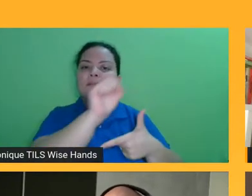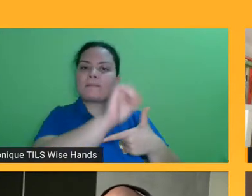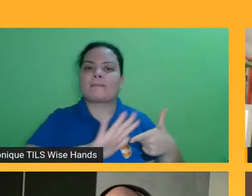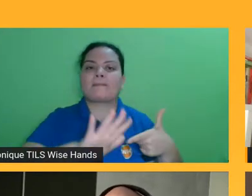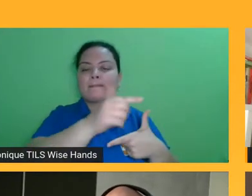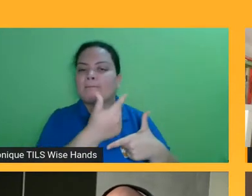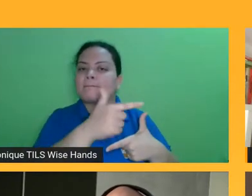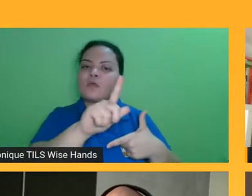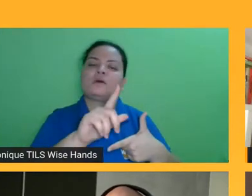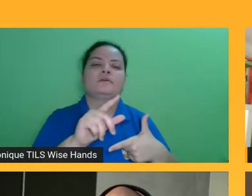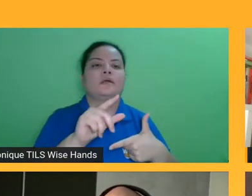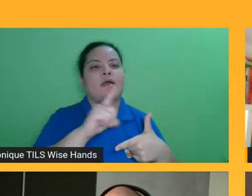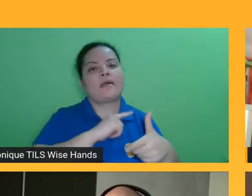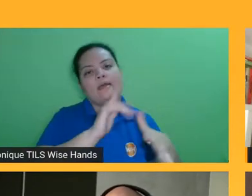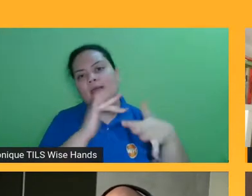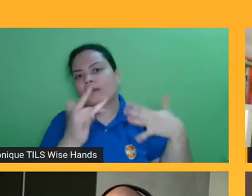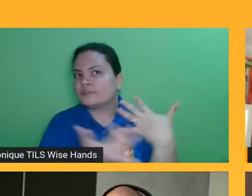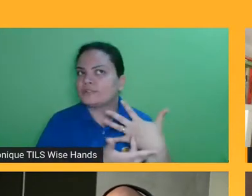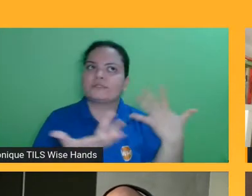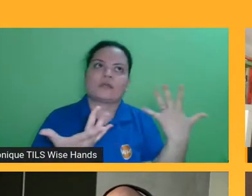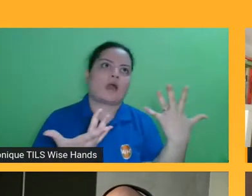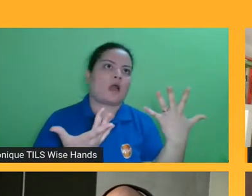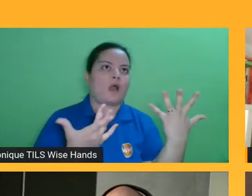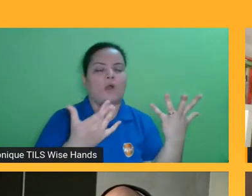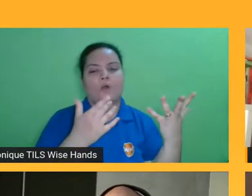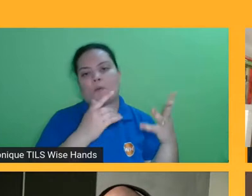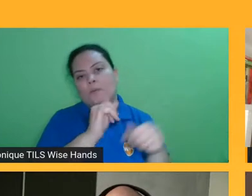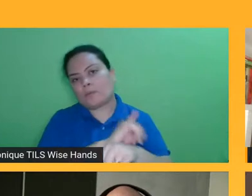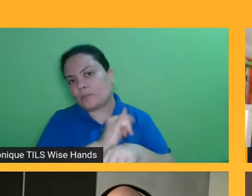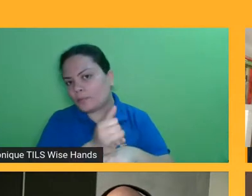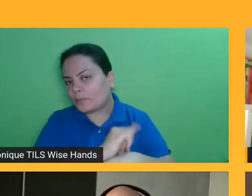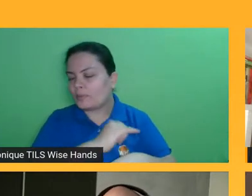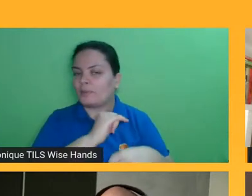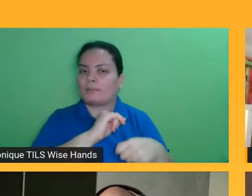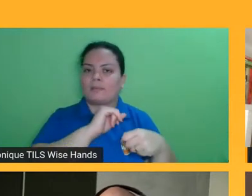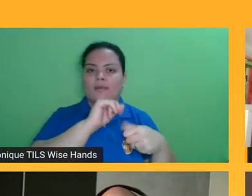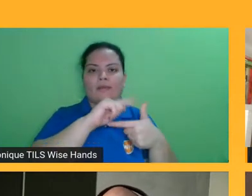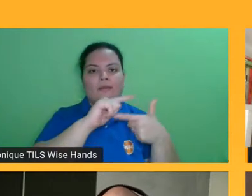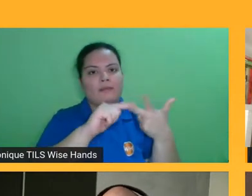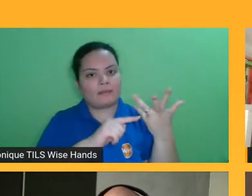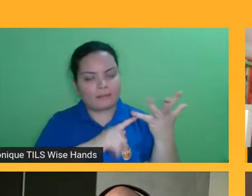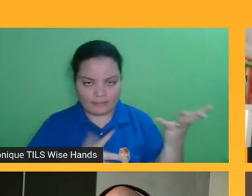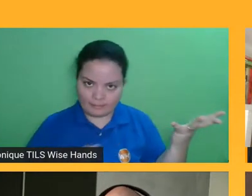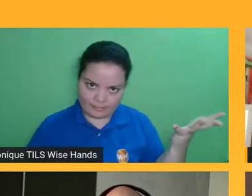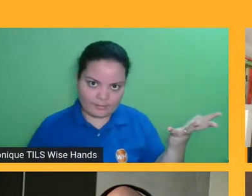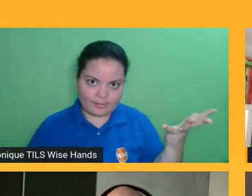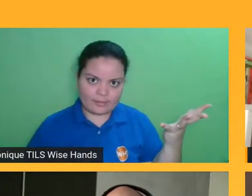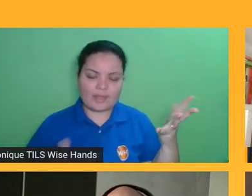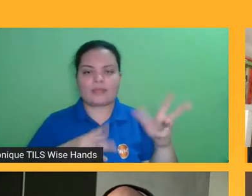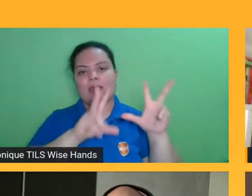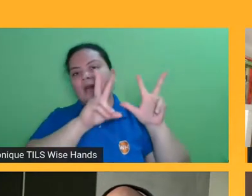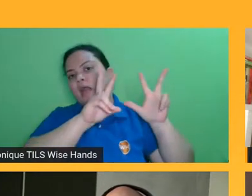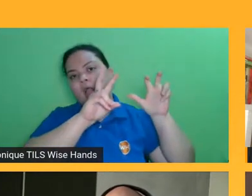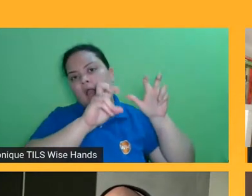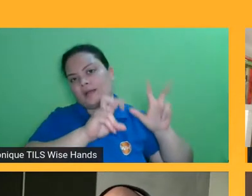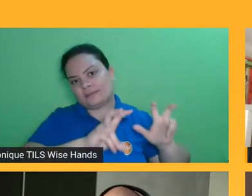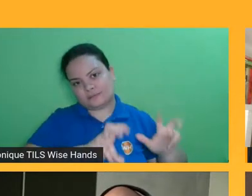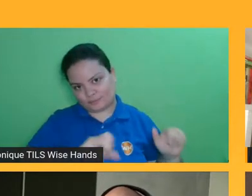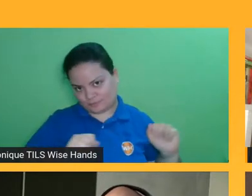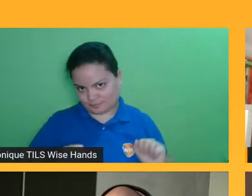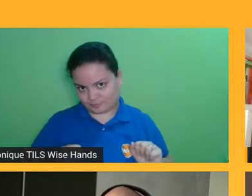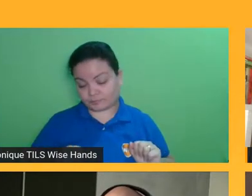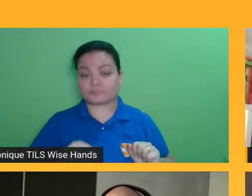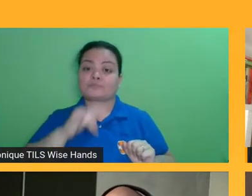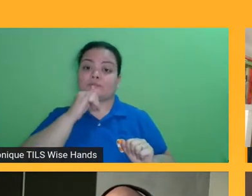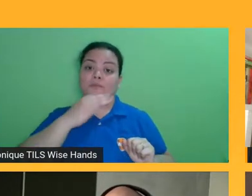através de rede social, coisas do tipo, é difícil de você descolar a criança para um livro, porém, por um outro lado, no meu caso, do meu filho, por exemplo, ele adora mangá, porque